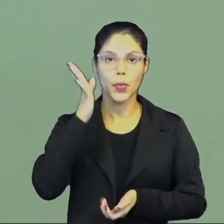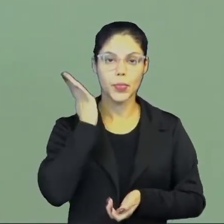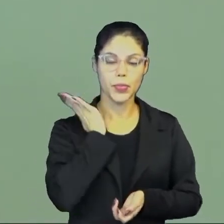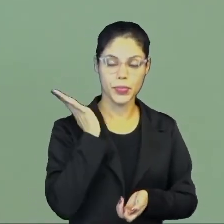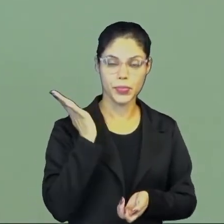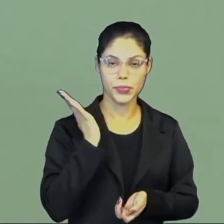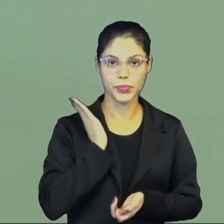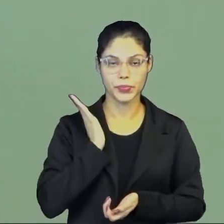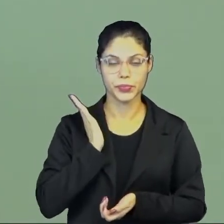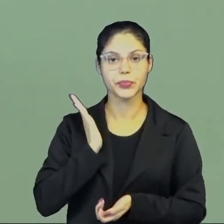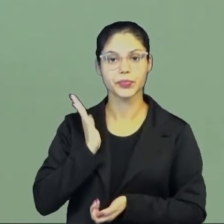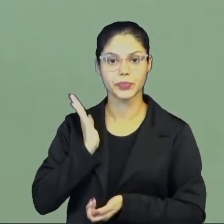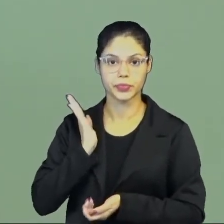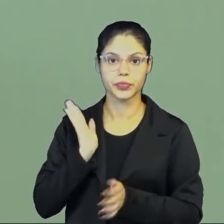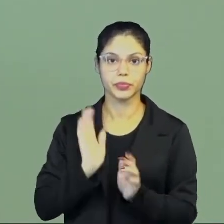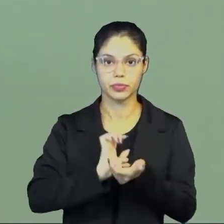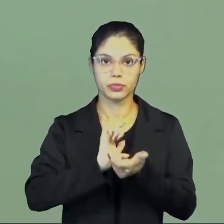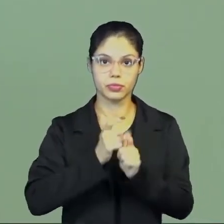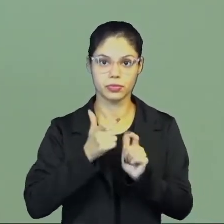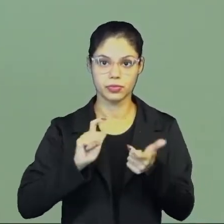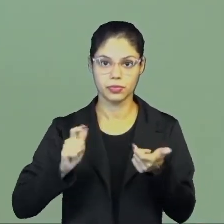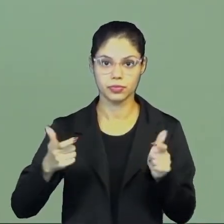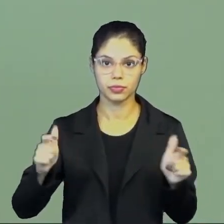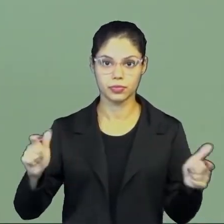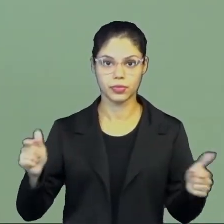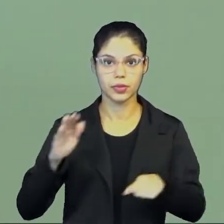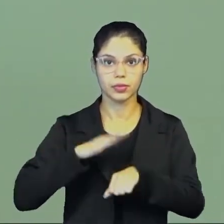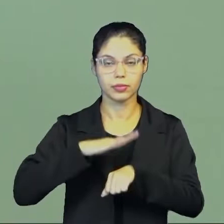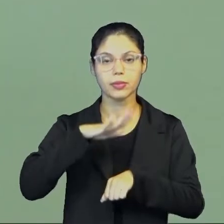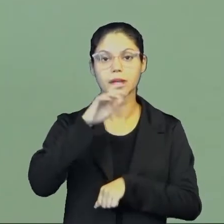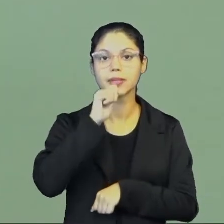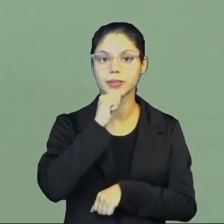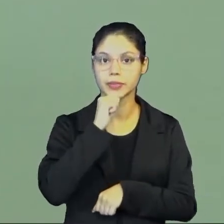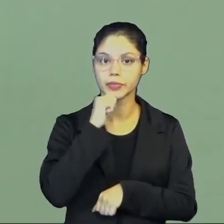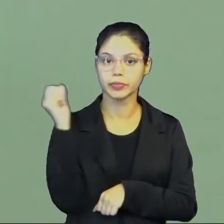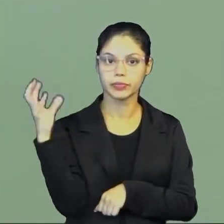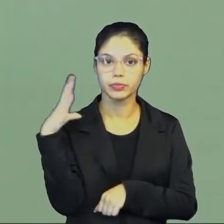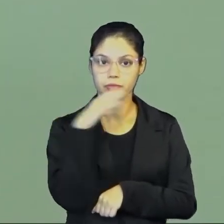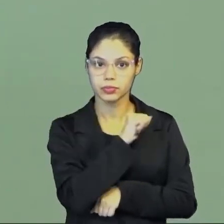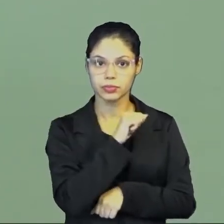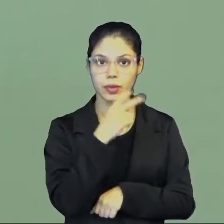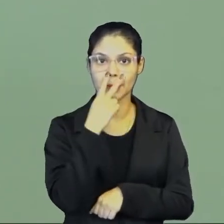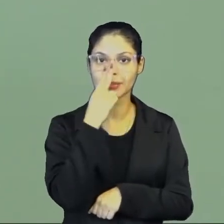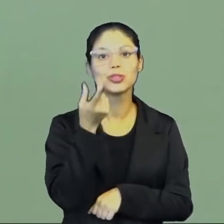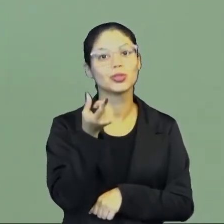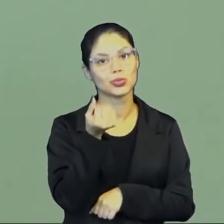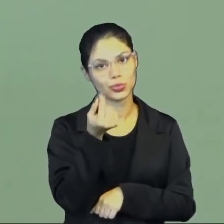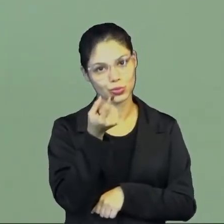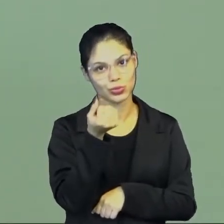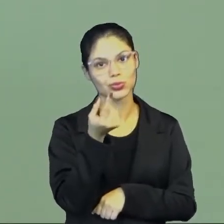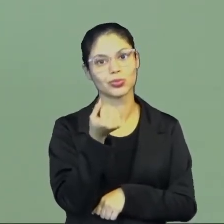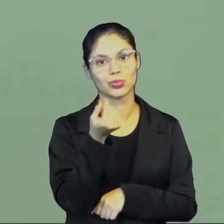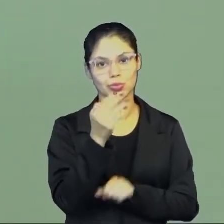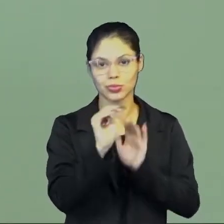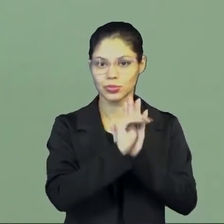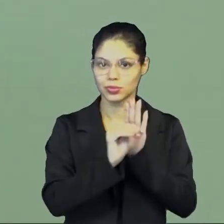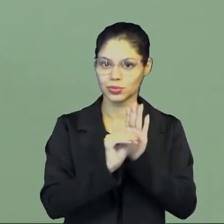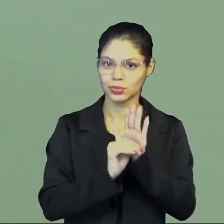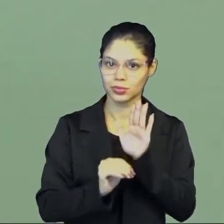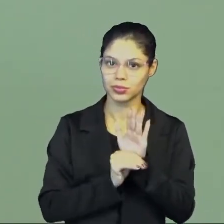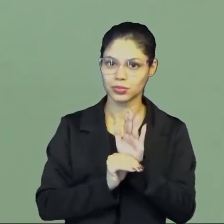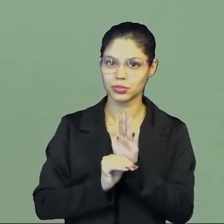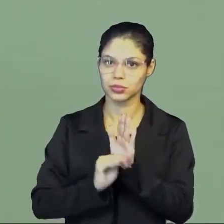propicia o crescimento mais avançado das cidades e o aparecimento do dinheiro. Essa classe acaba